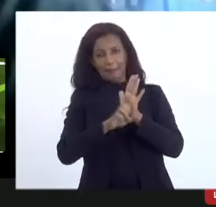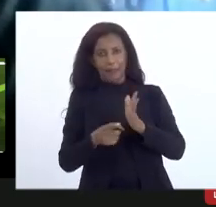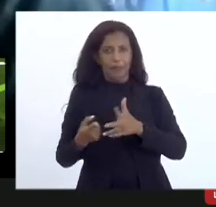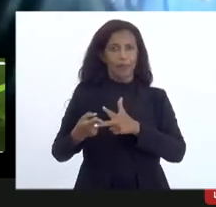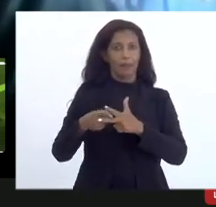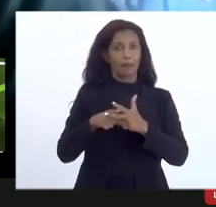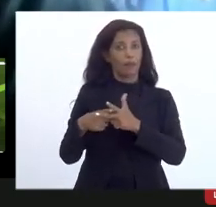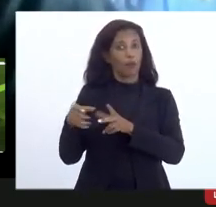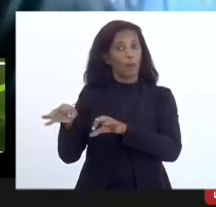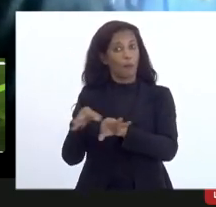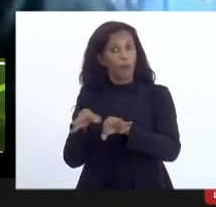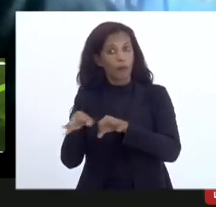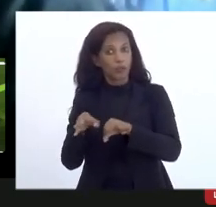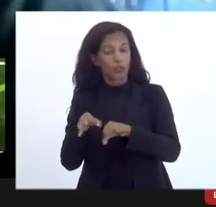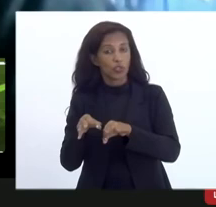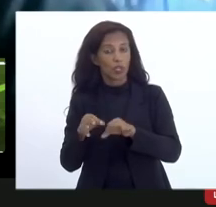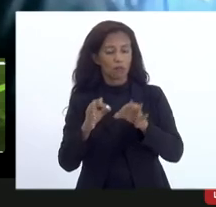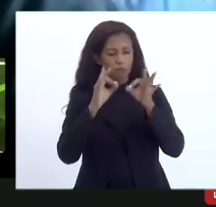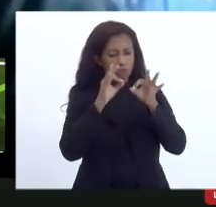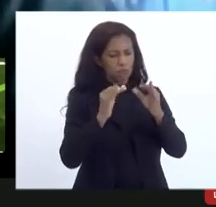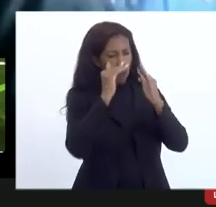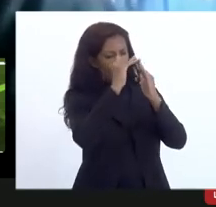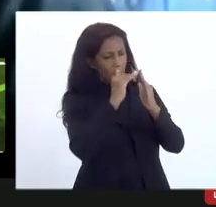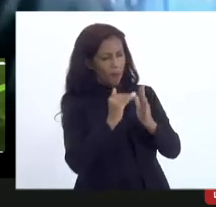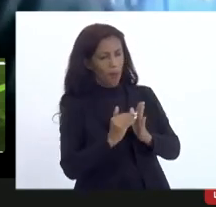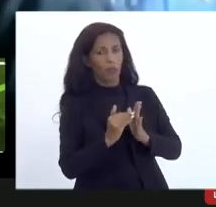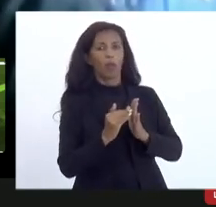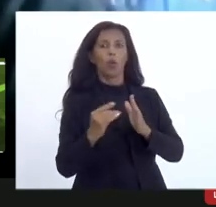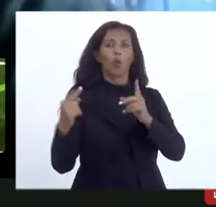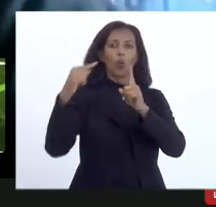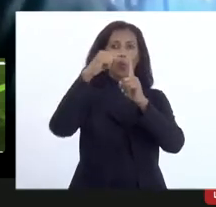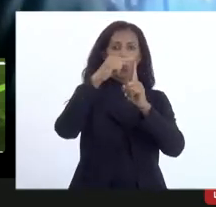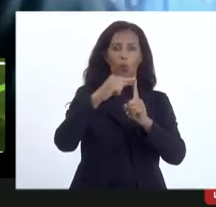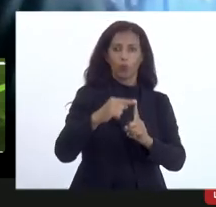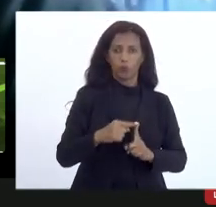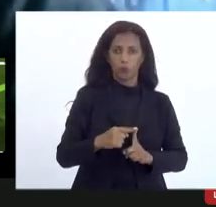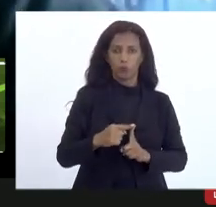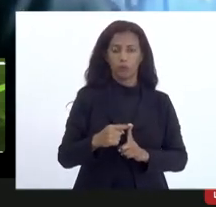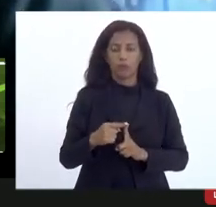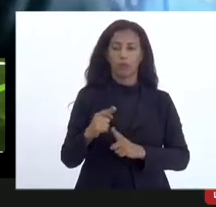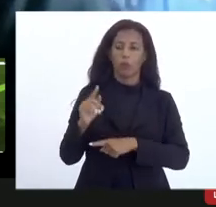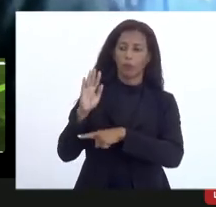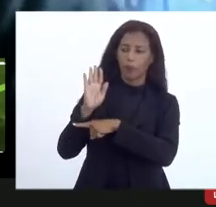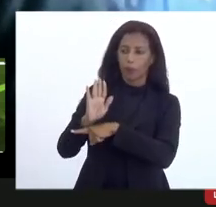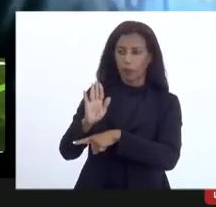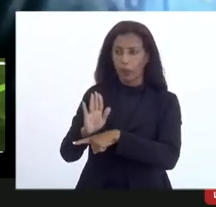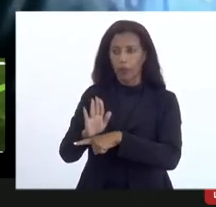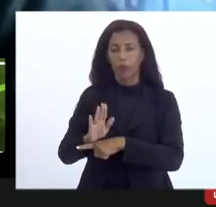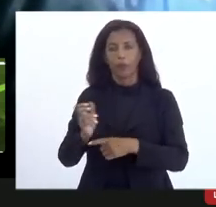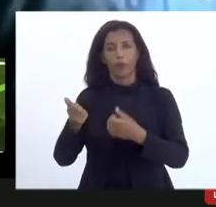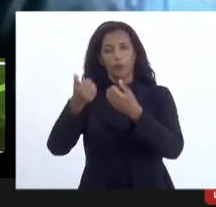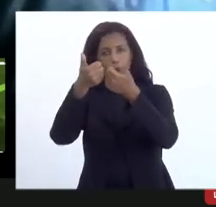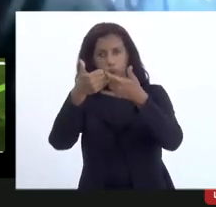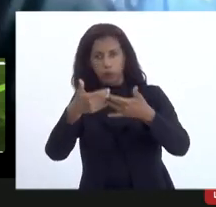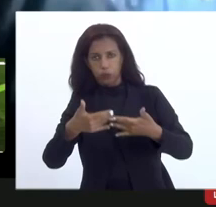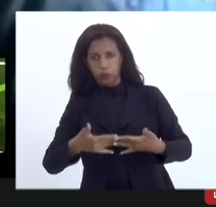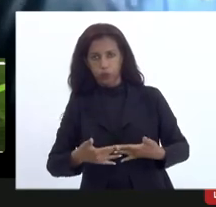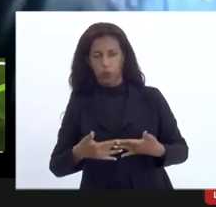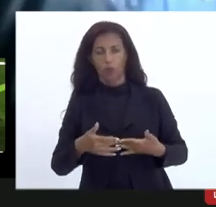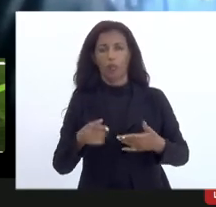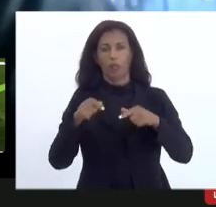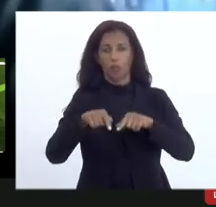projeto na forma exata e com os objetivos defendidos e explicitados